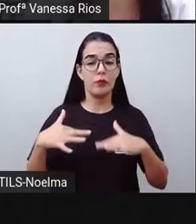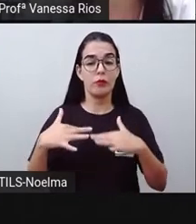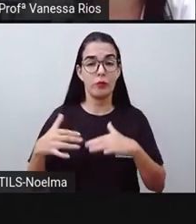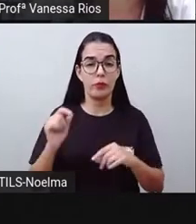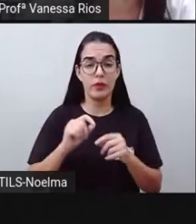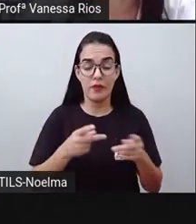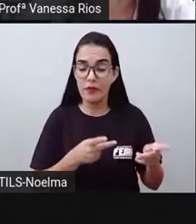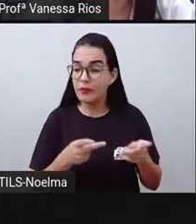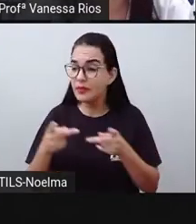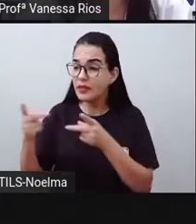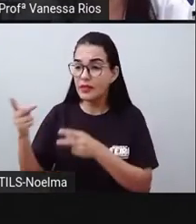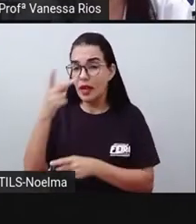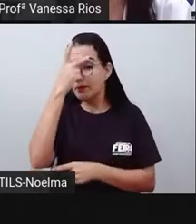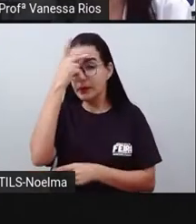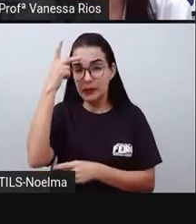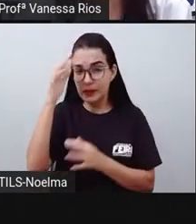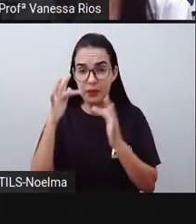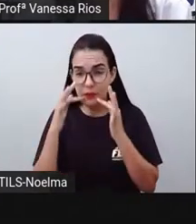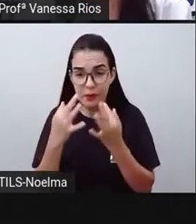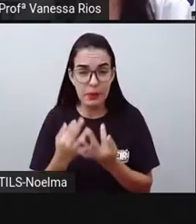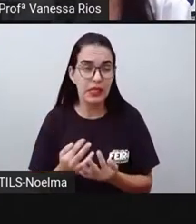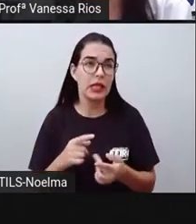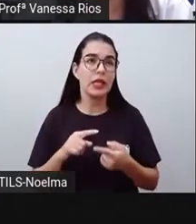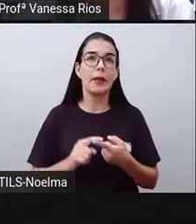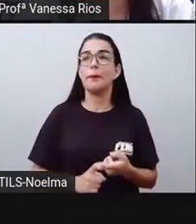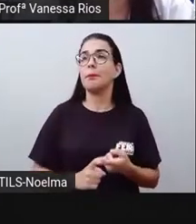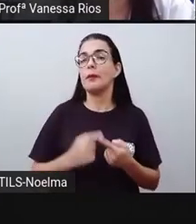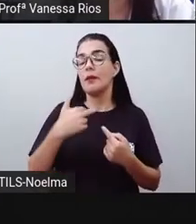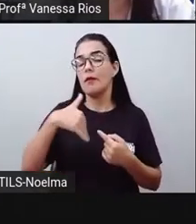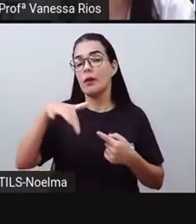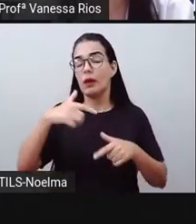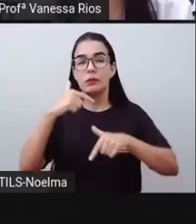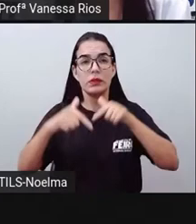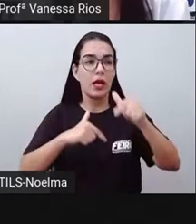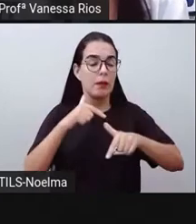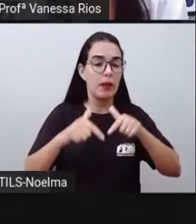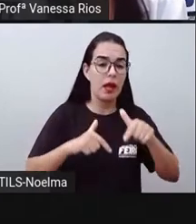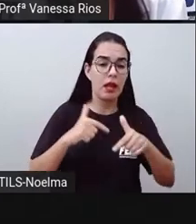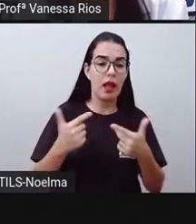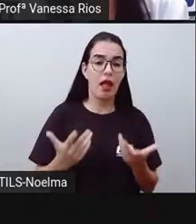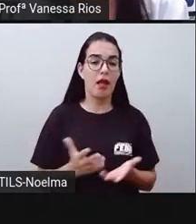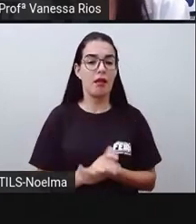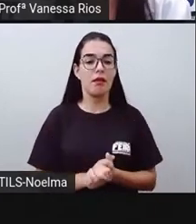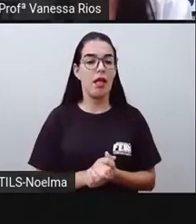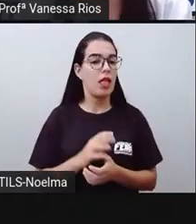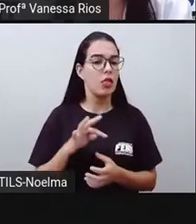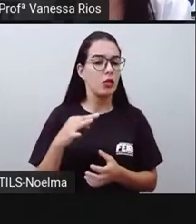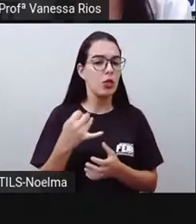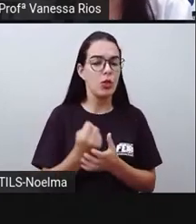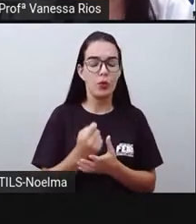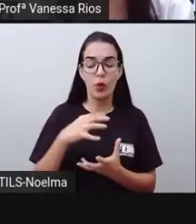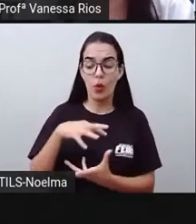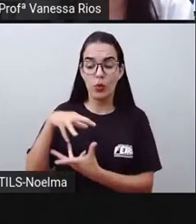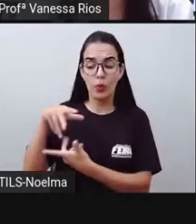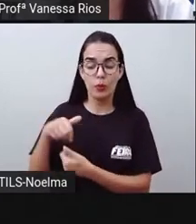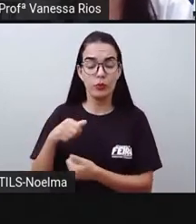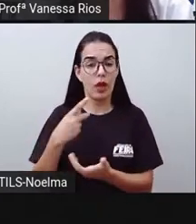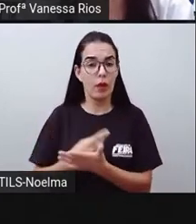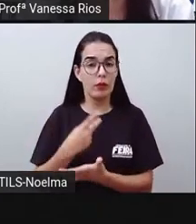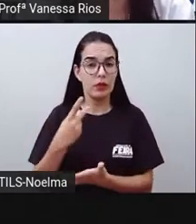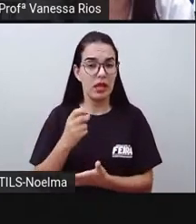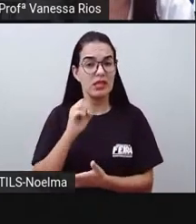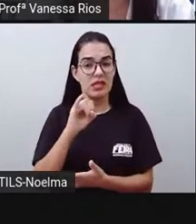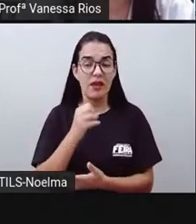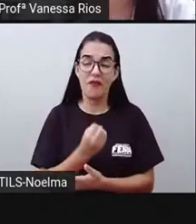visitar um parente e todo o tráfego que acontece no mundo inteiro, até pra viajar, pra se